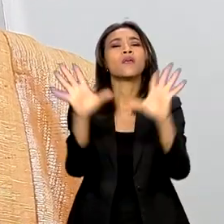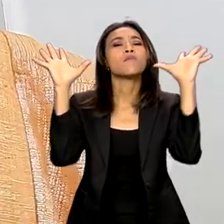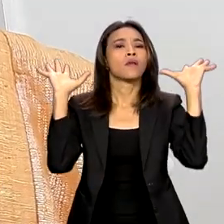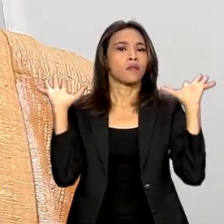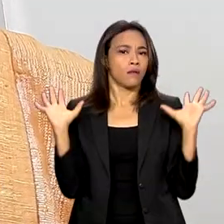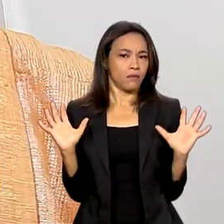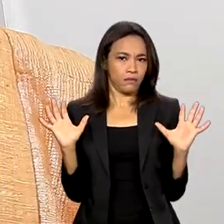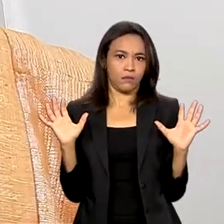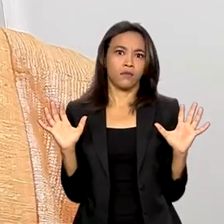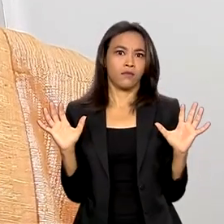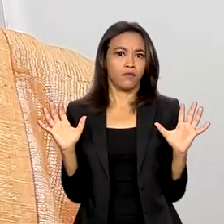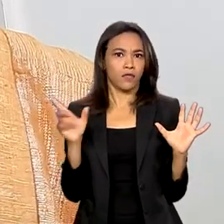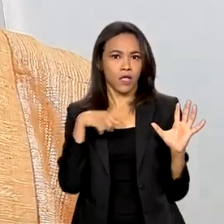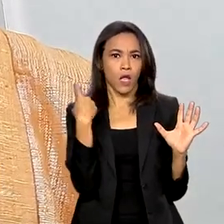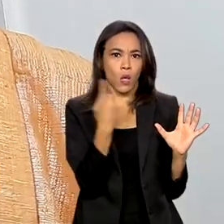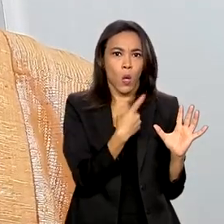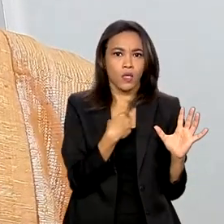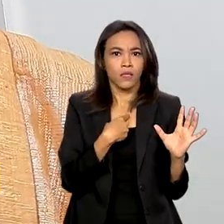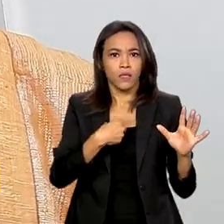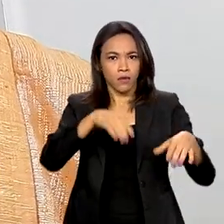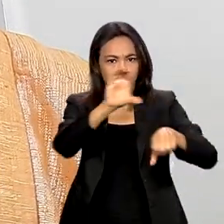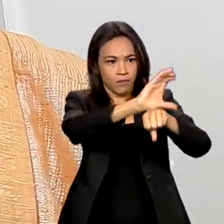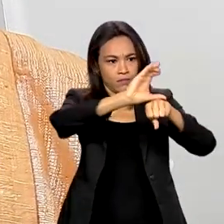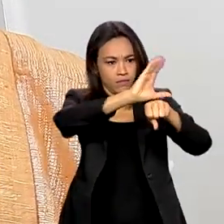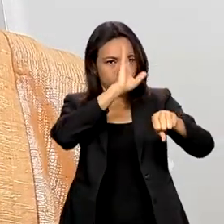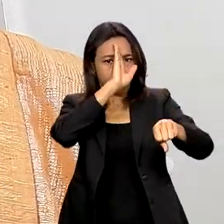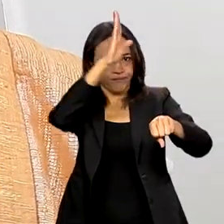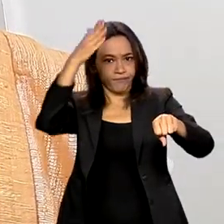culto na nossa carta magna, que é a Constituição. meninação. meninação. meninação.